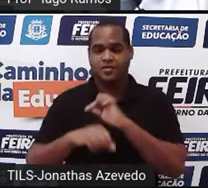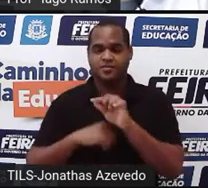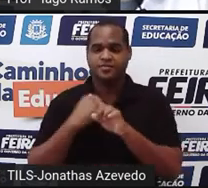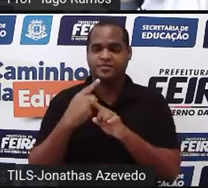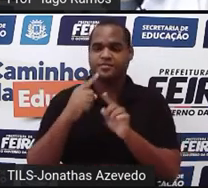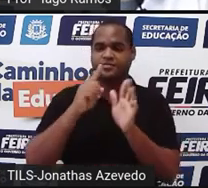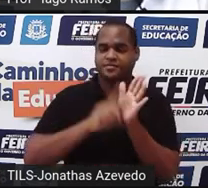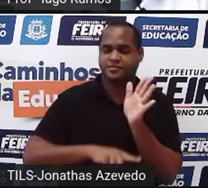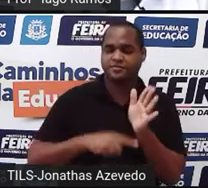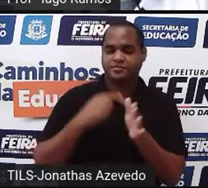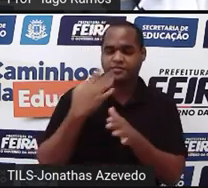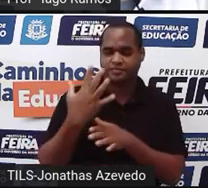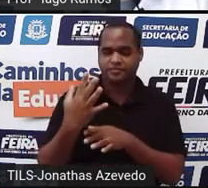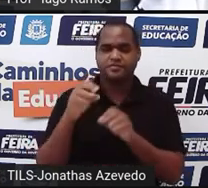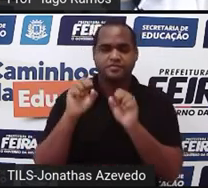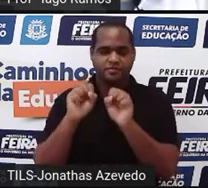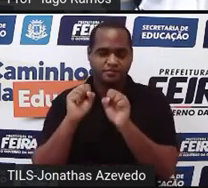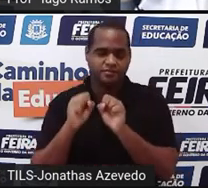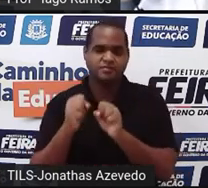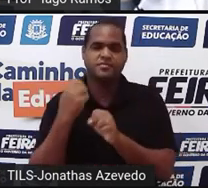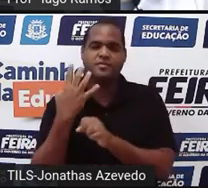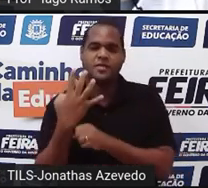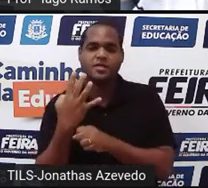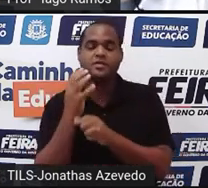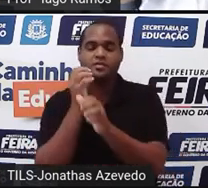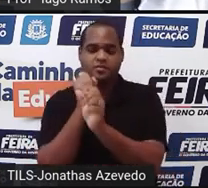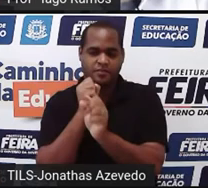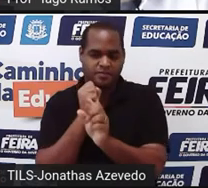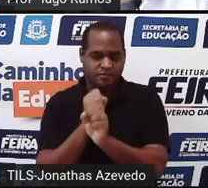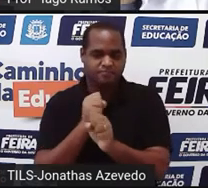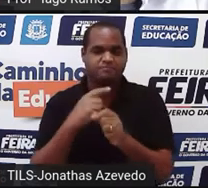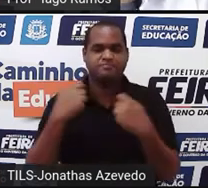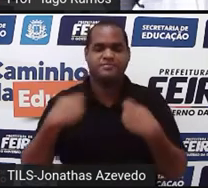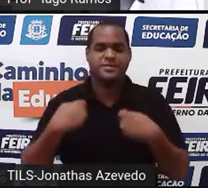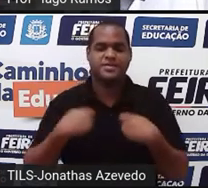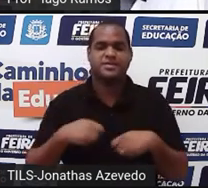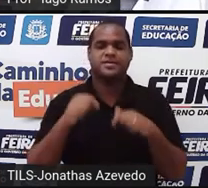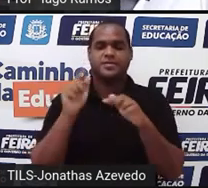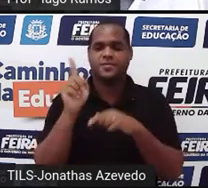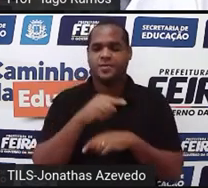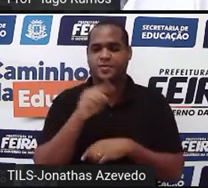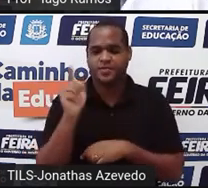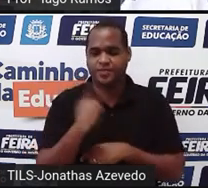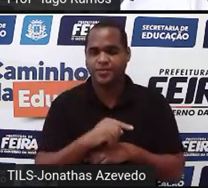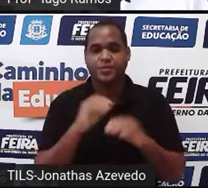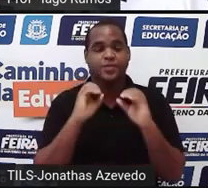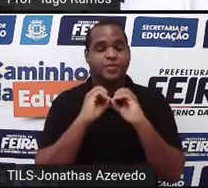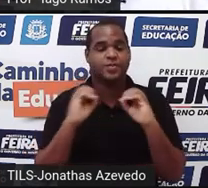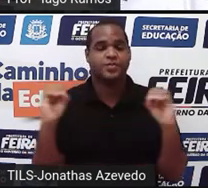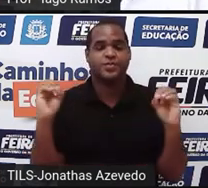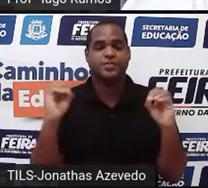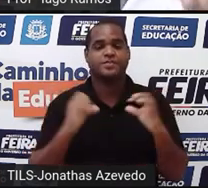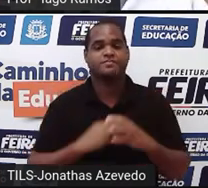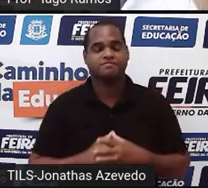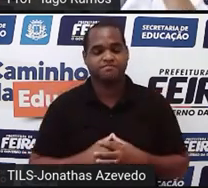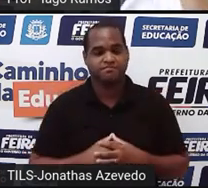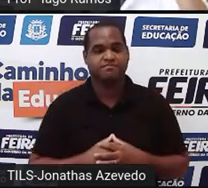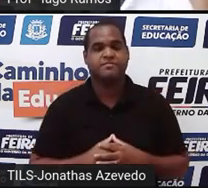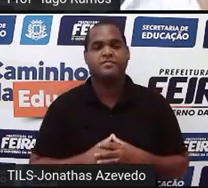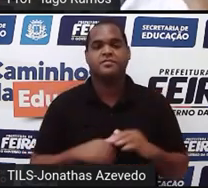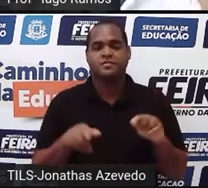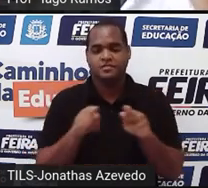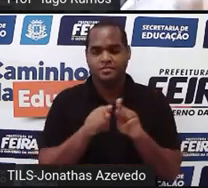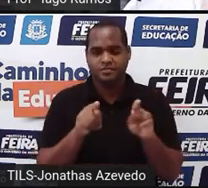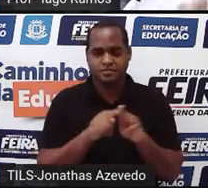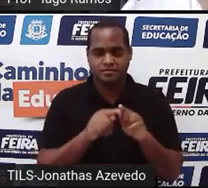menos 4 com 4, quando eu somar, também dá zero. Zero tudo. E isso,